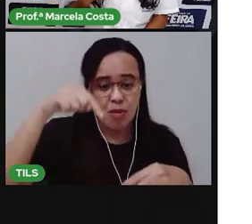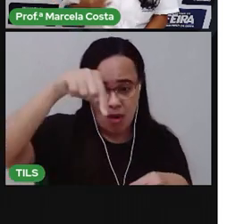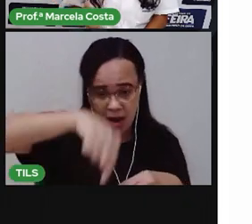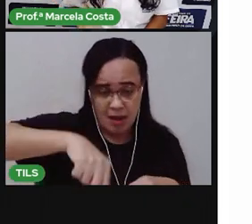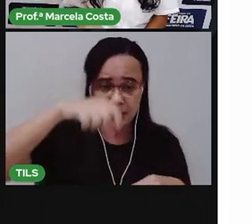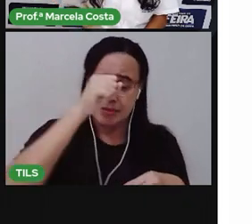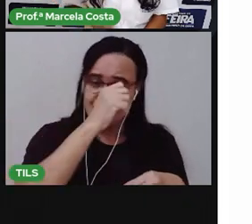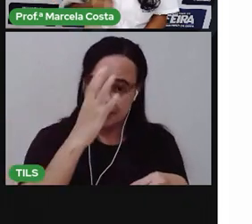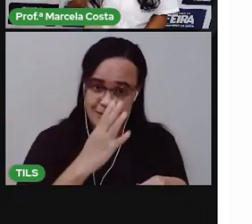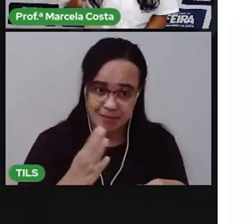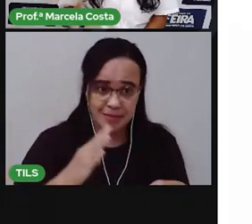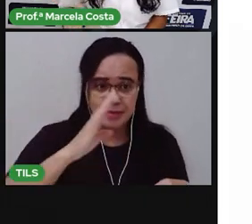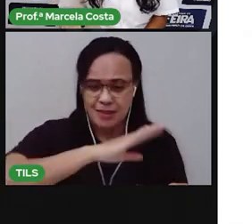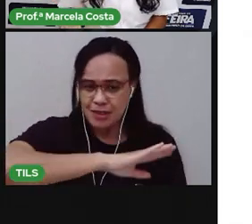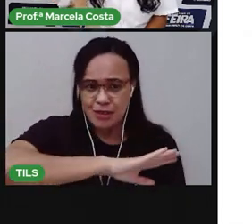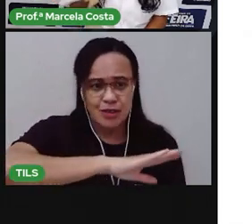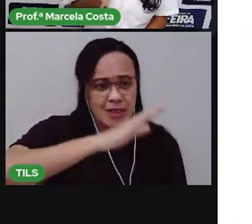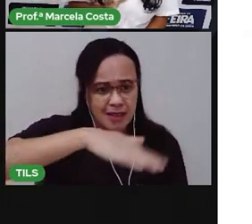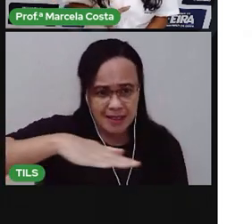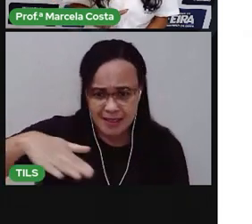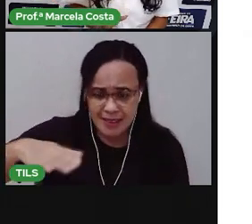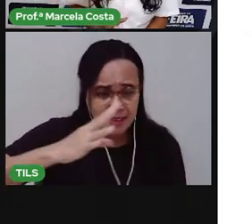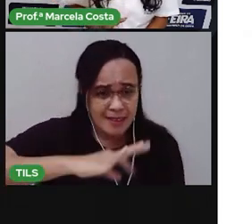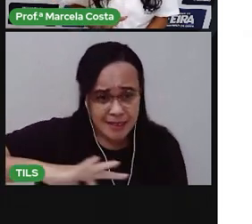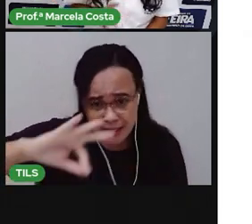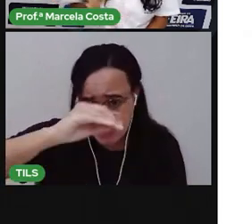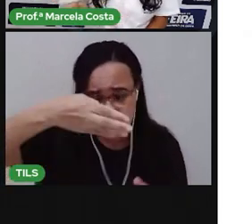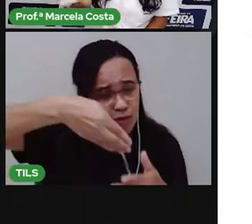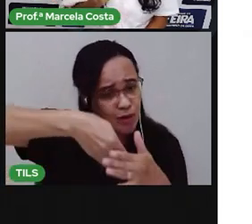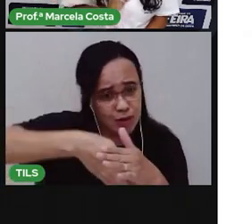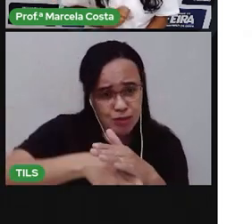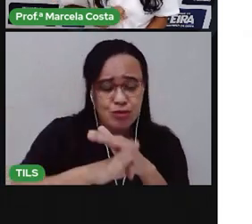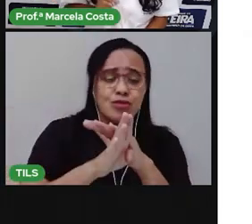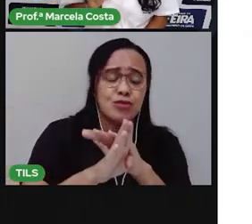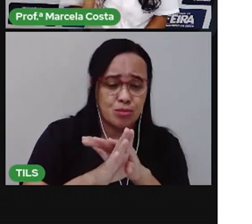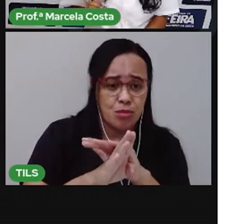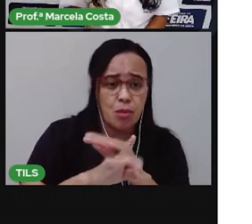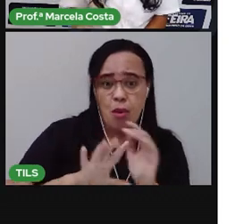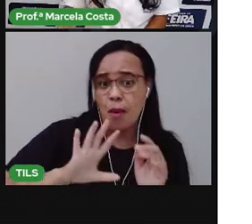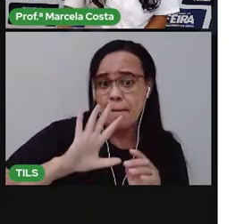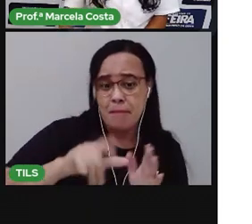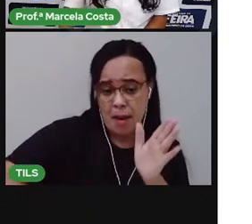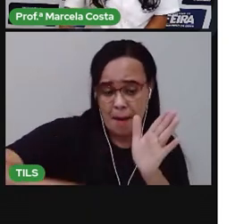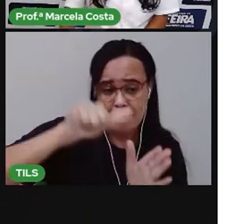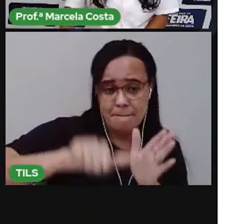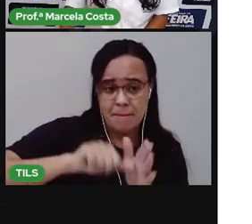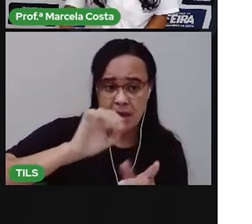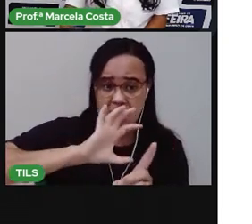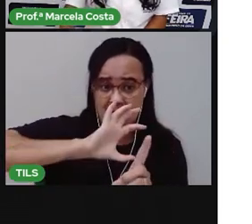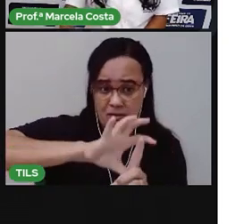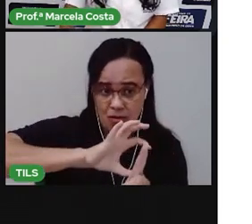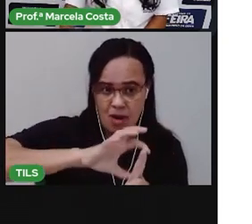a partir dessa influência dos portugueses e dos europeus.